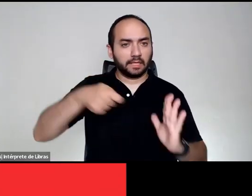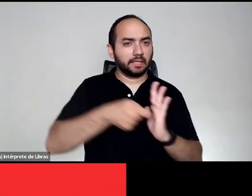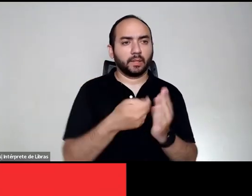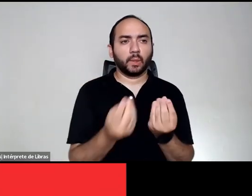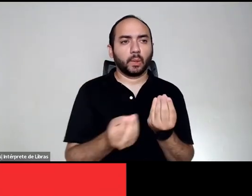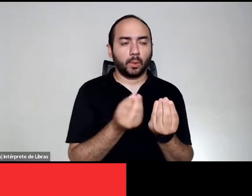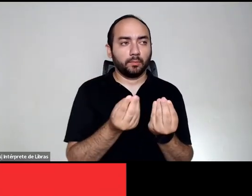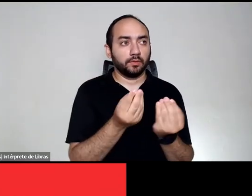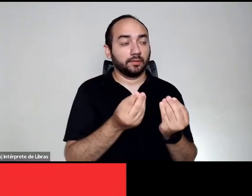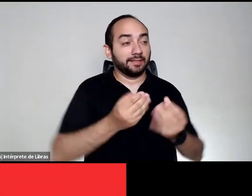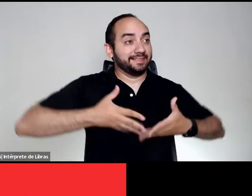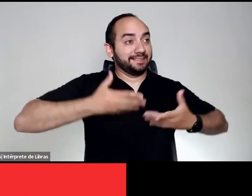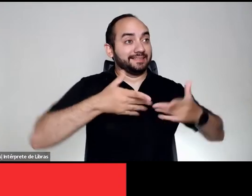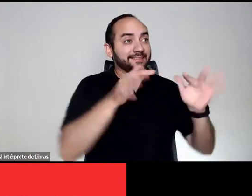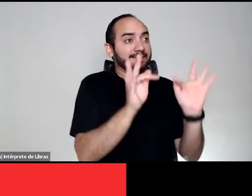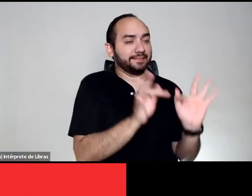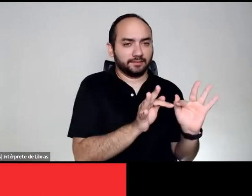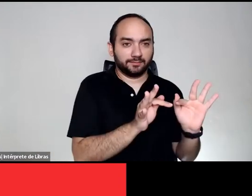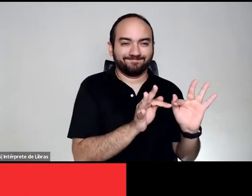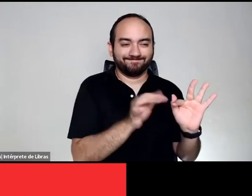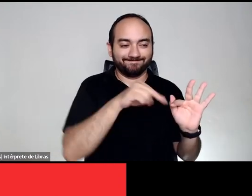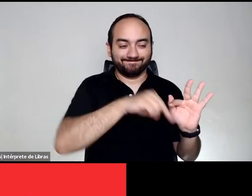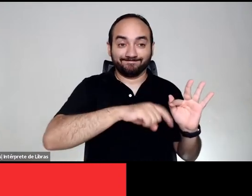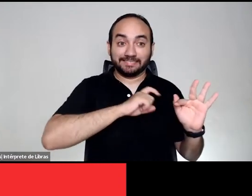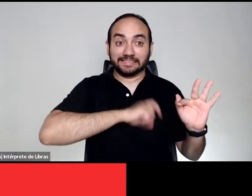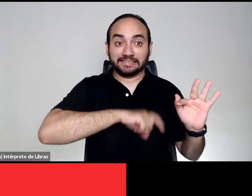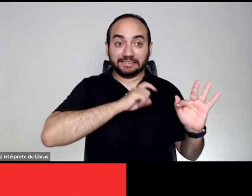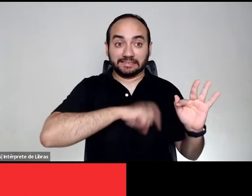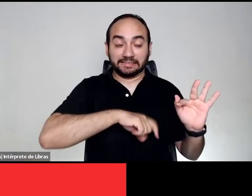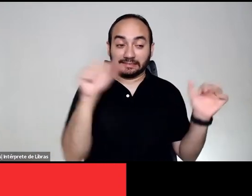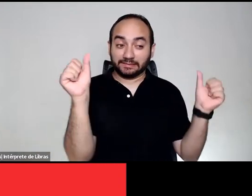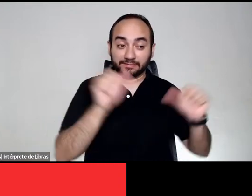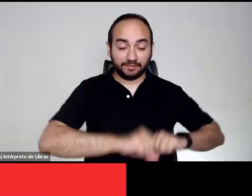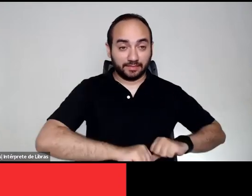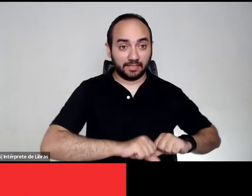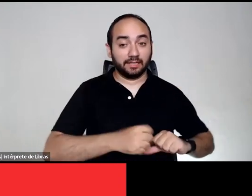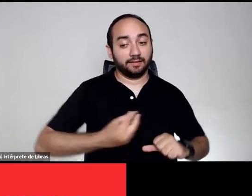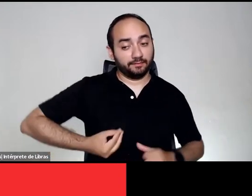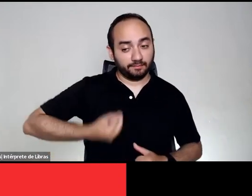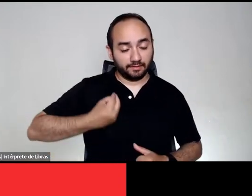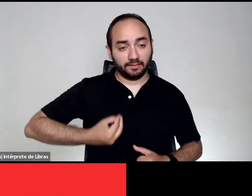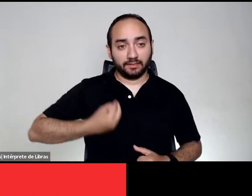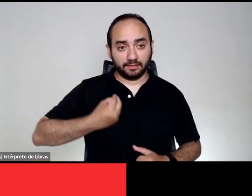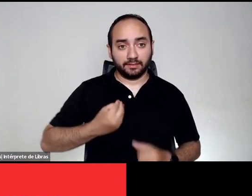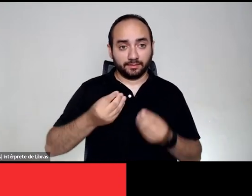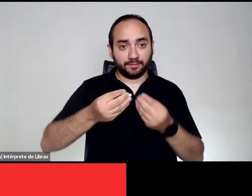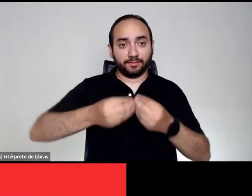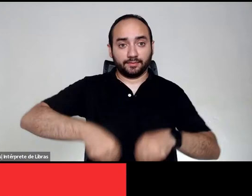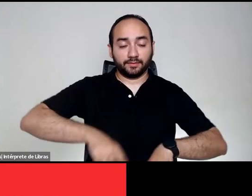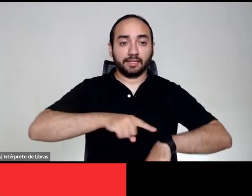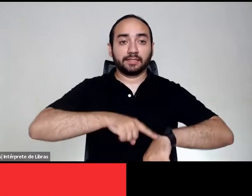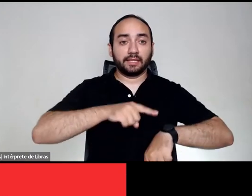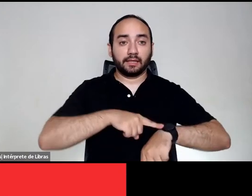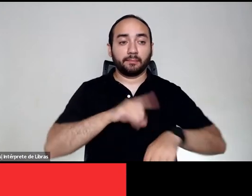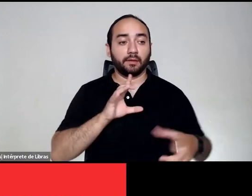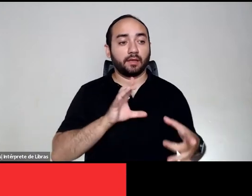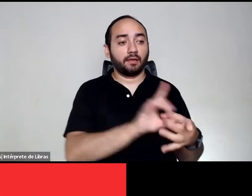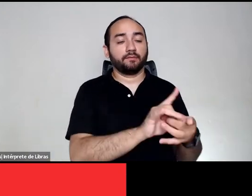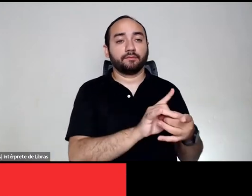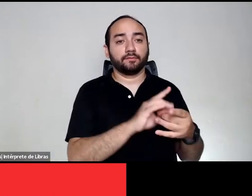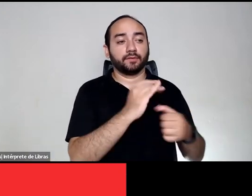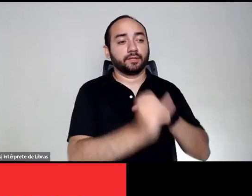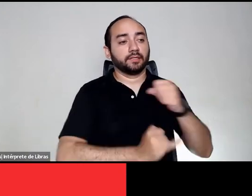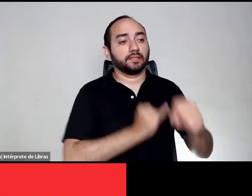divertido como um dos mais maléficos investimentos para a vida, o tempo conectado à